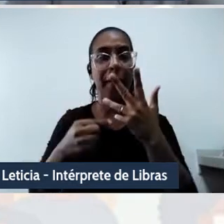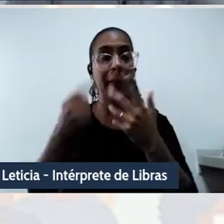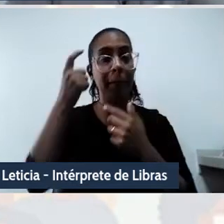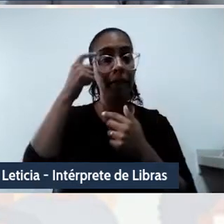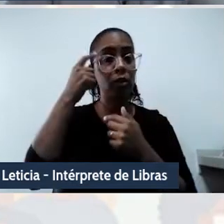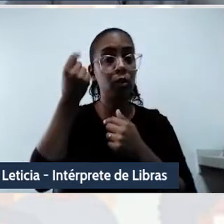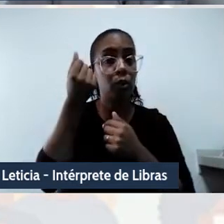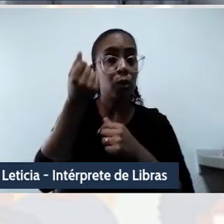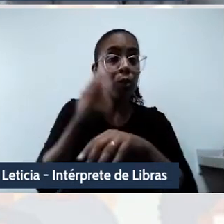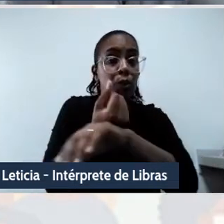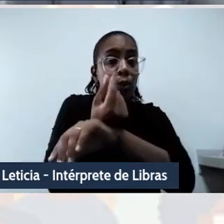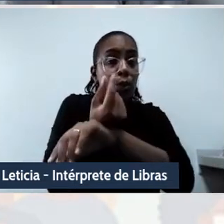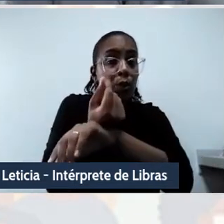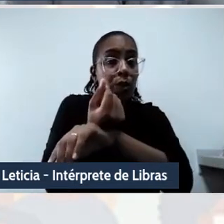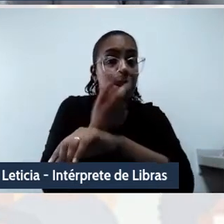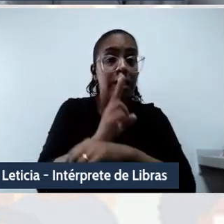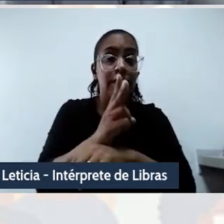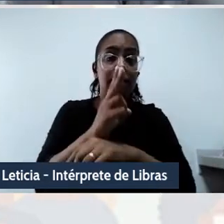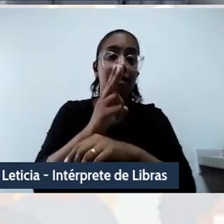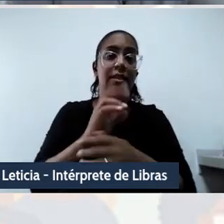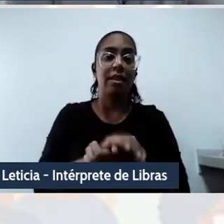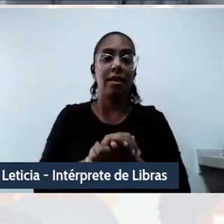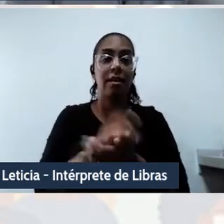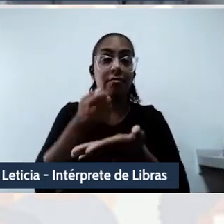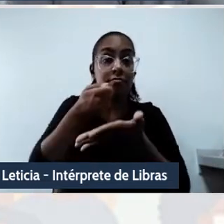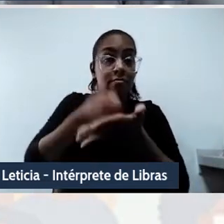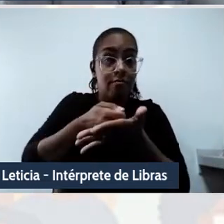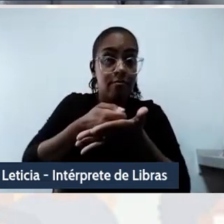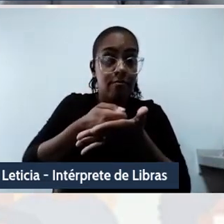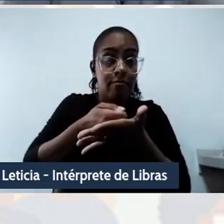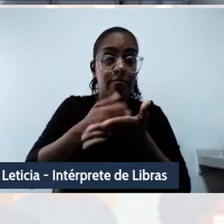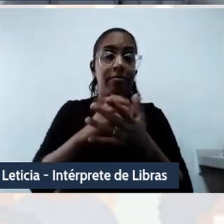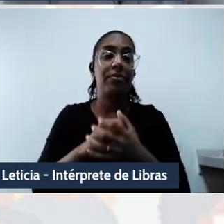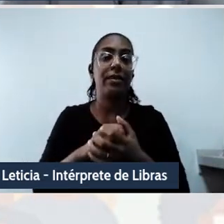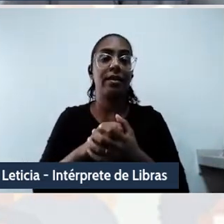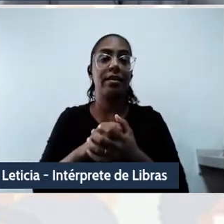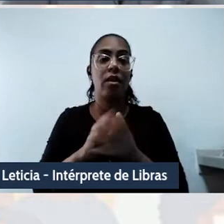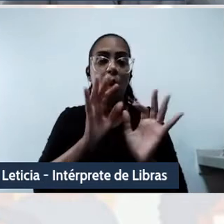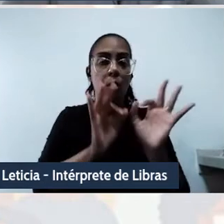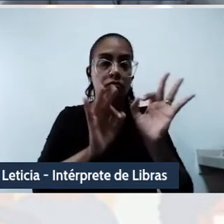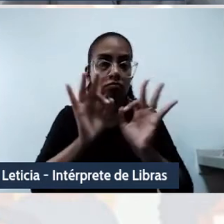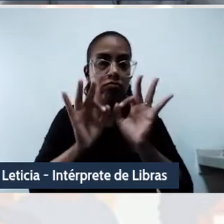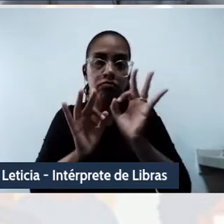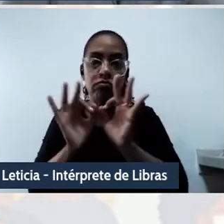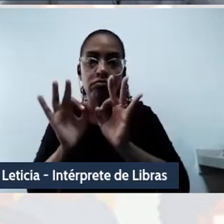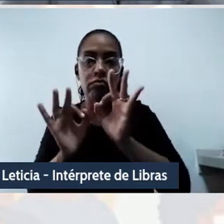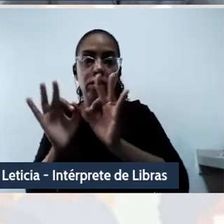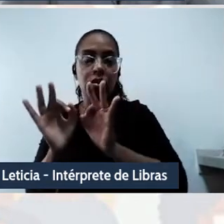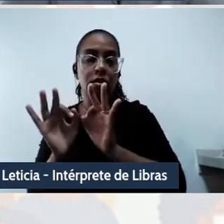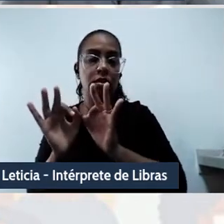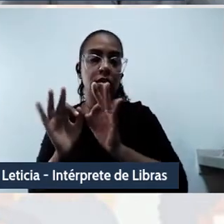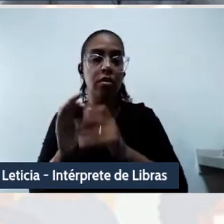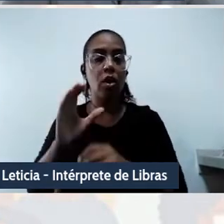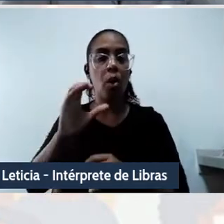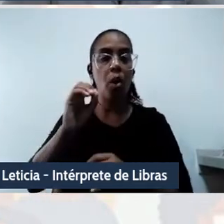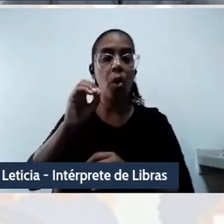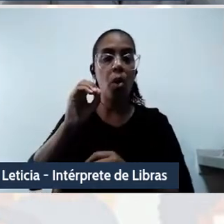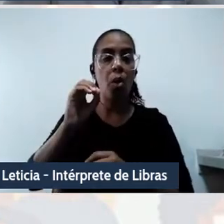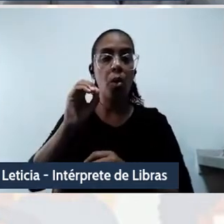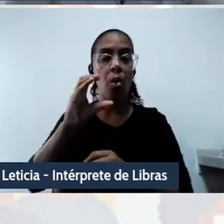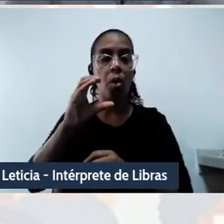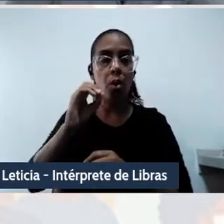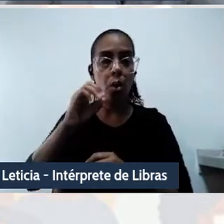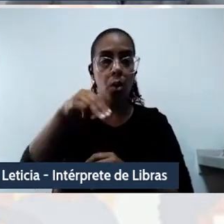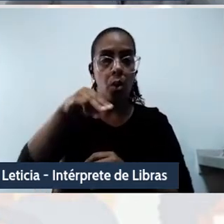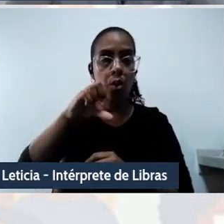colocando-nos diante da tarefa de reforçar, elaborar ou contemplar cosmologias alternativas face